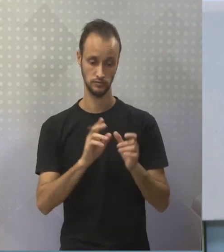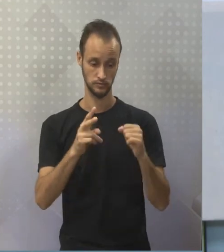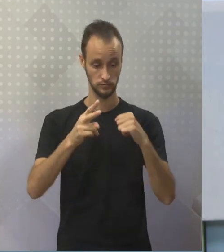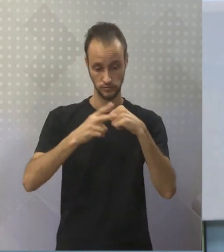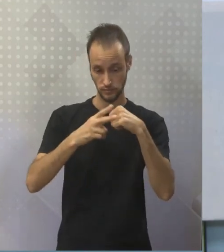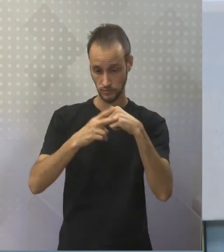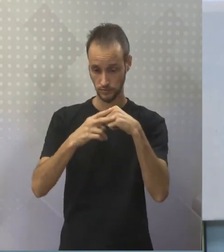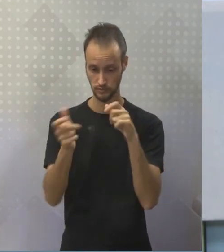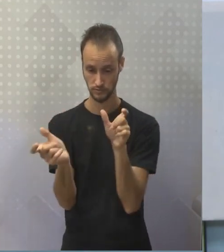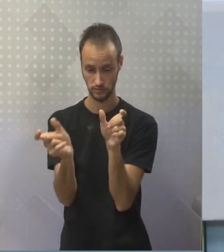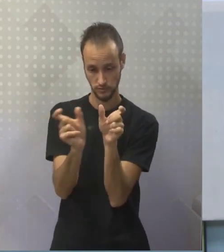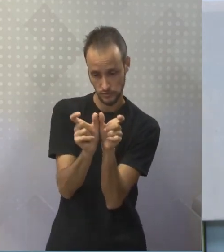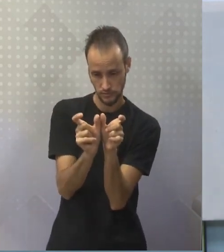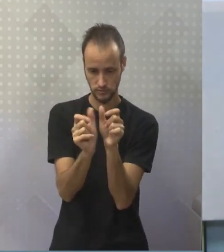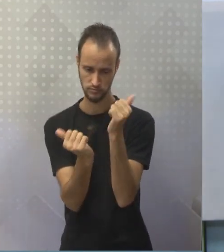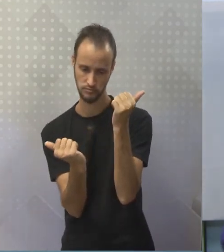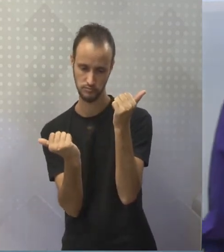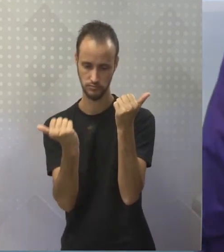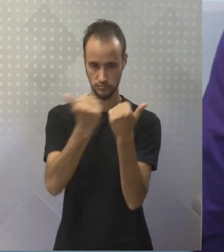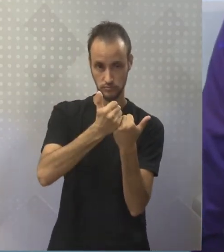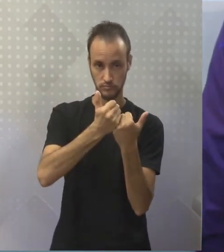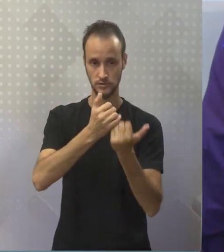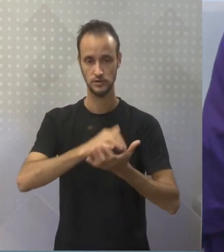they have they